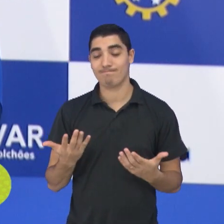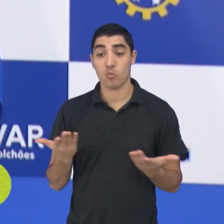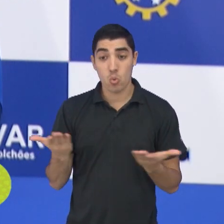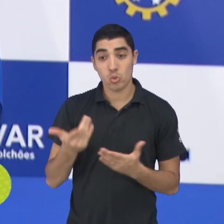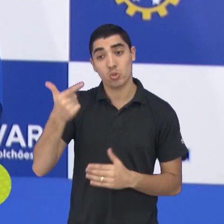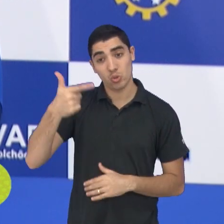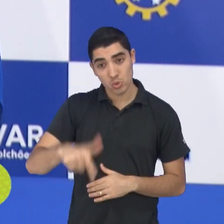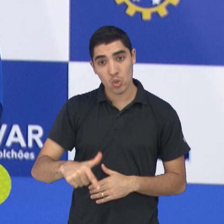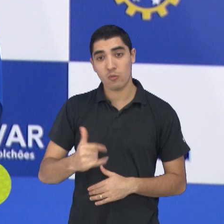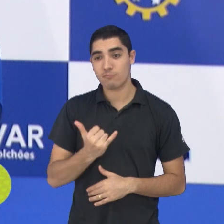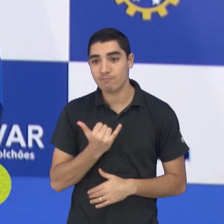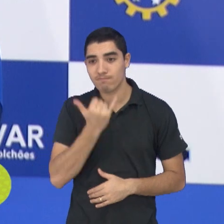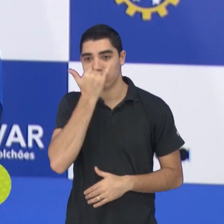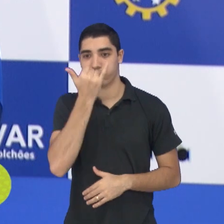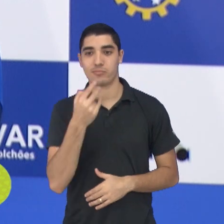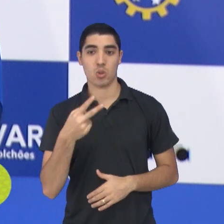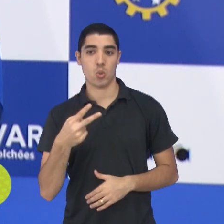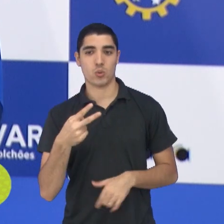gols, né?